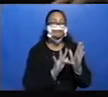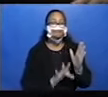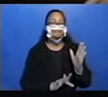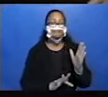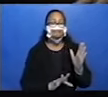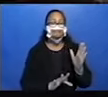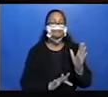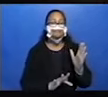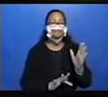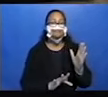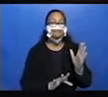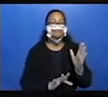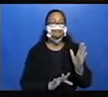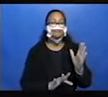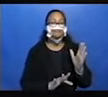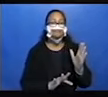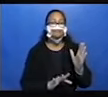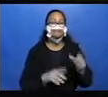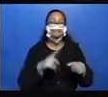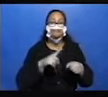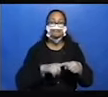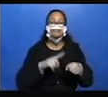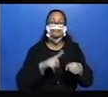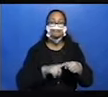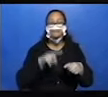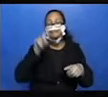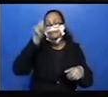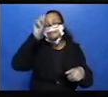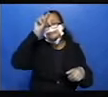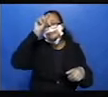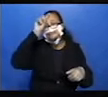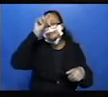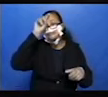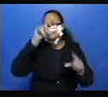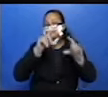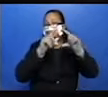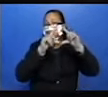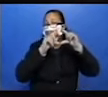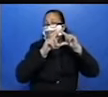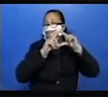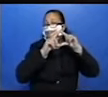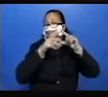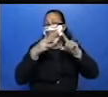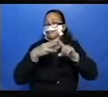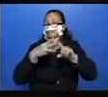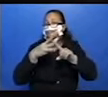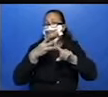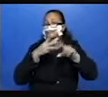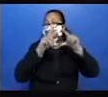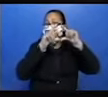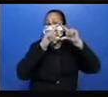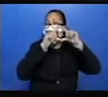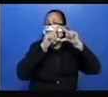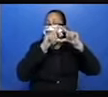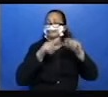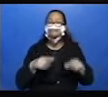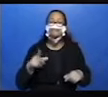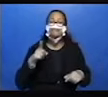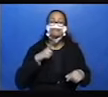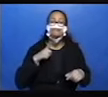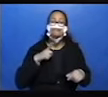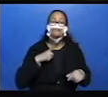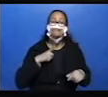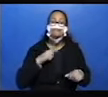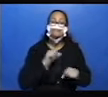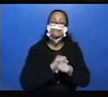falando sobre a cidade do Egito, onde ficam as três pirâmides. O que será que eu tenho aqui? O